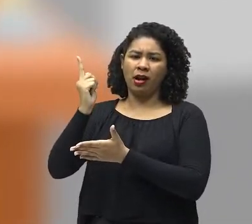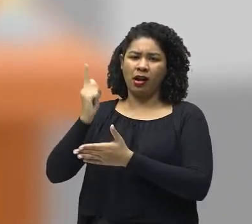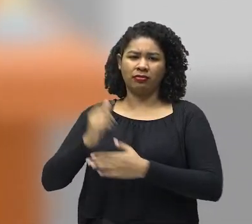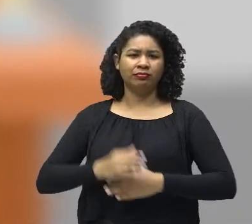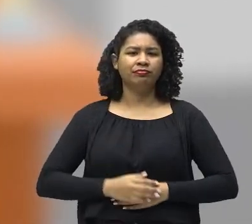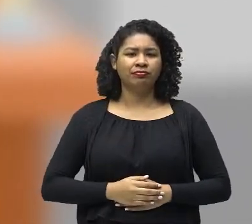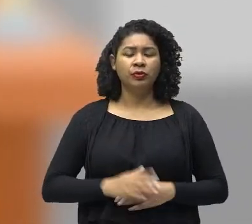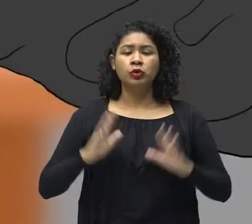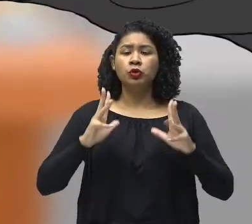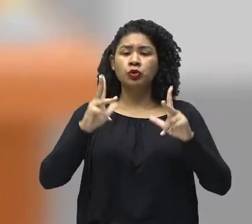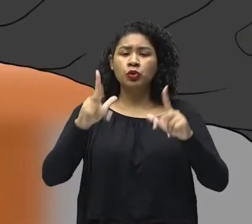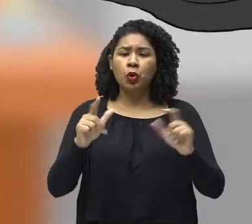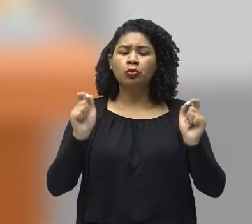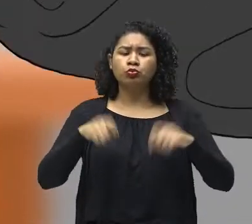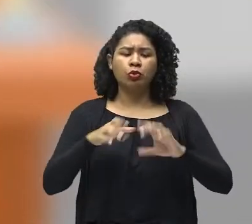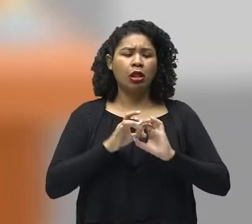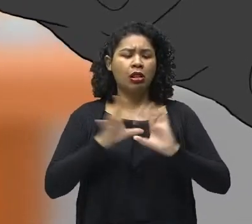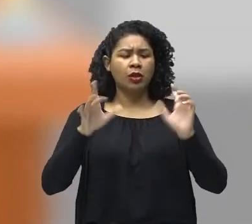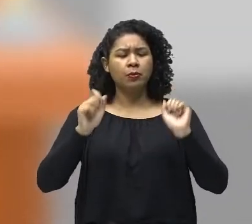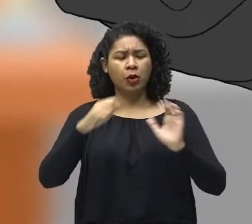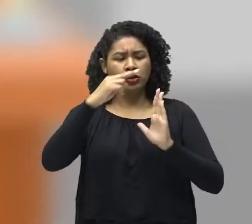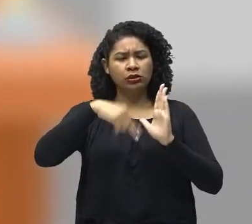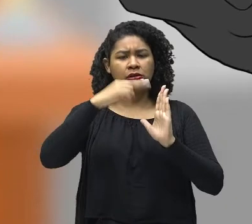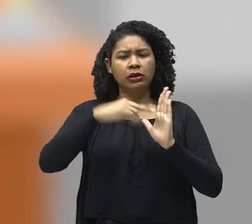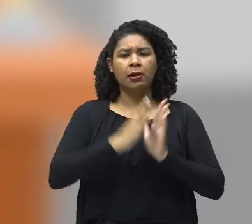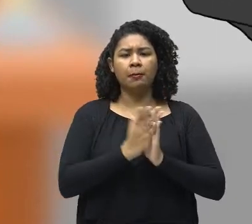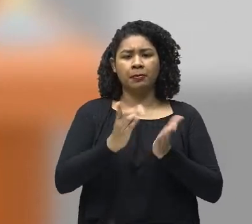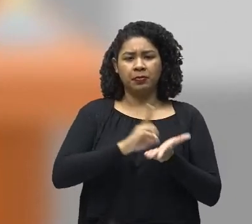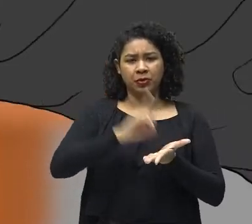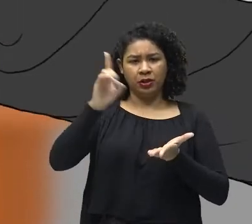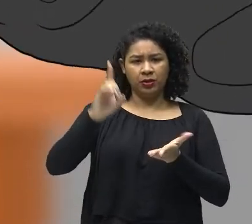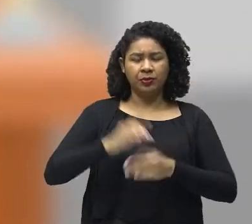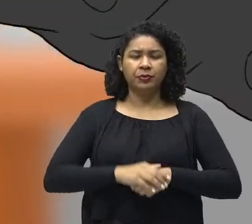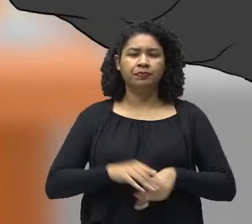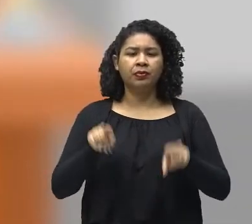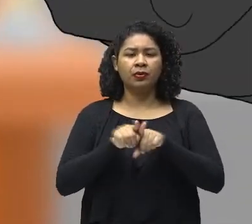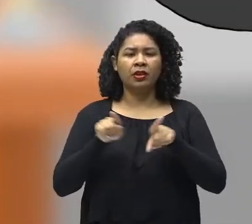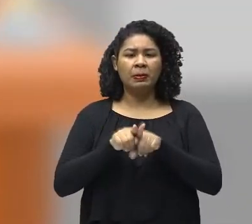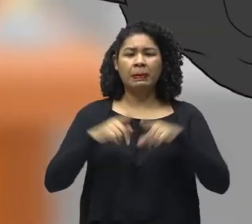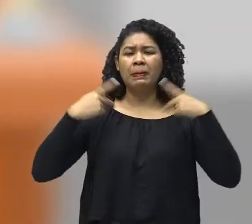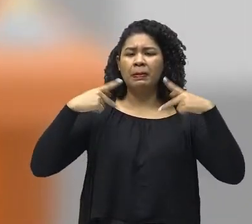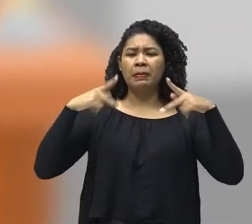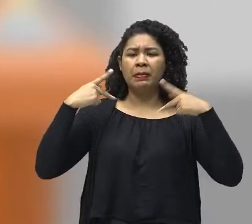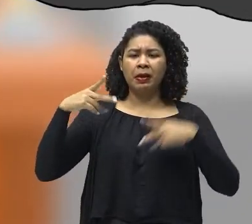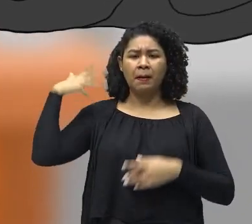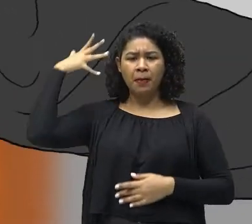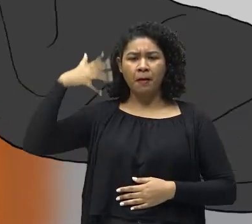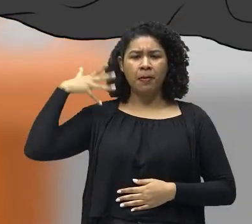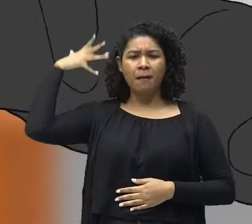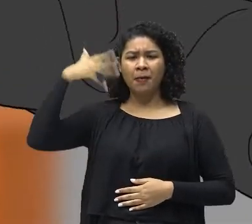Bíblia, não apenas o clero. Missas poderiam ser celebradas em várias línguas, não apenas em latim.